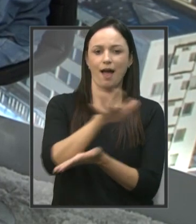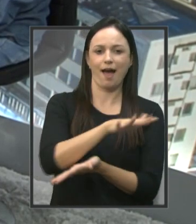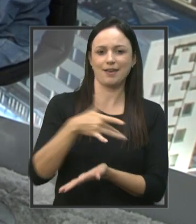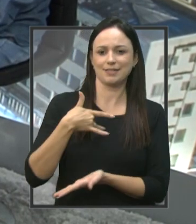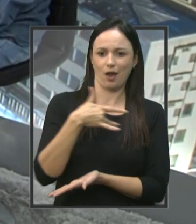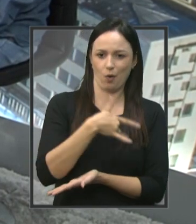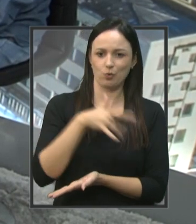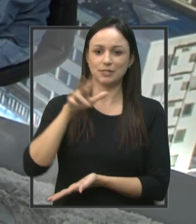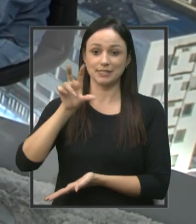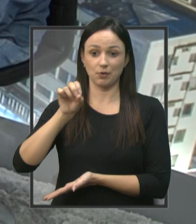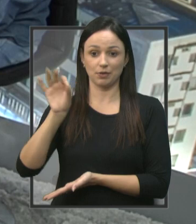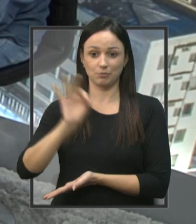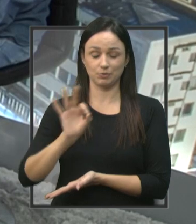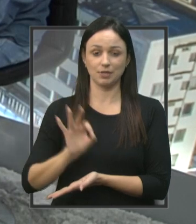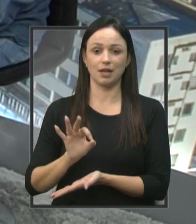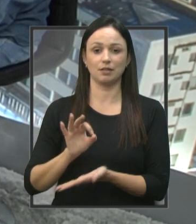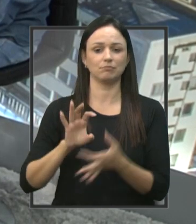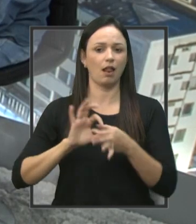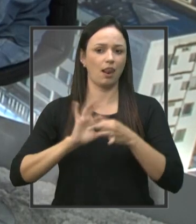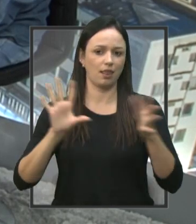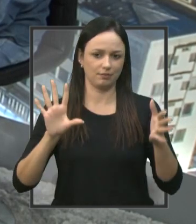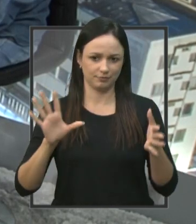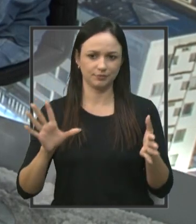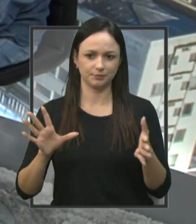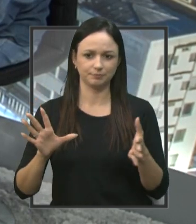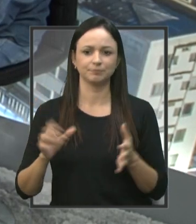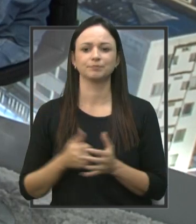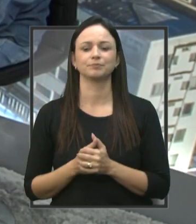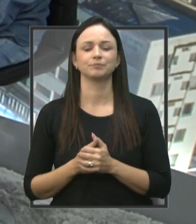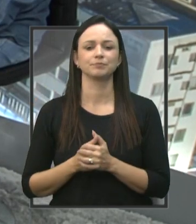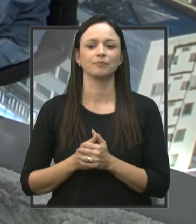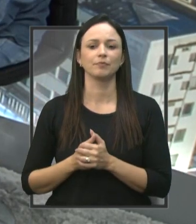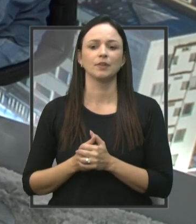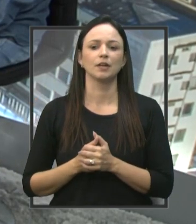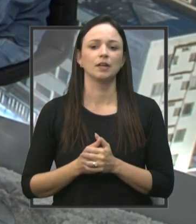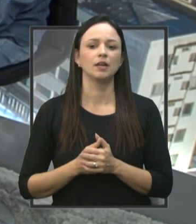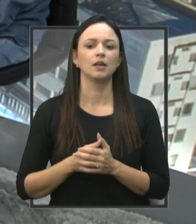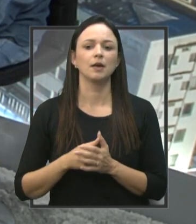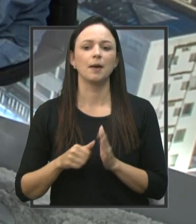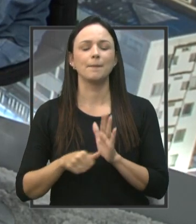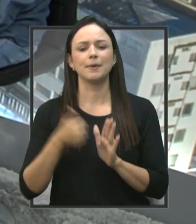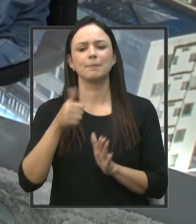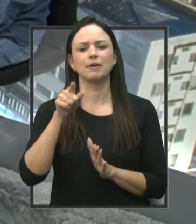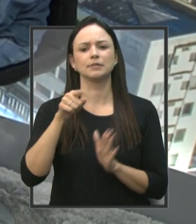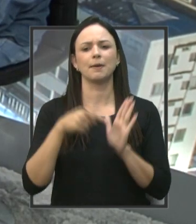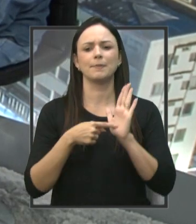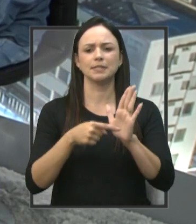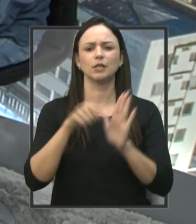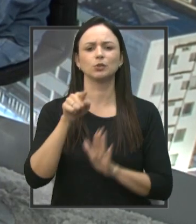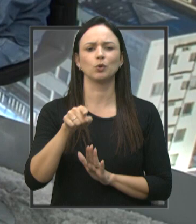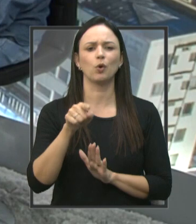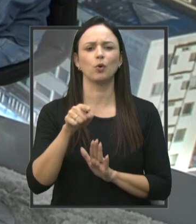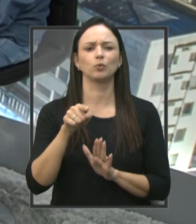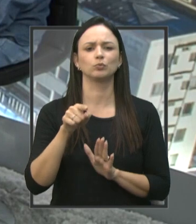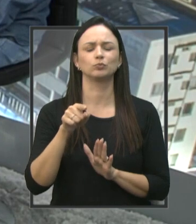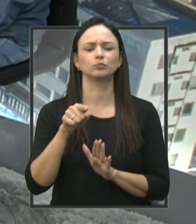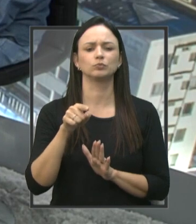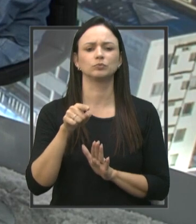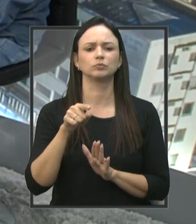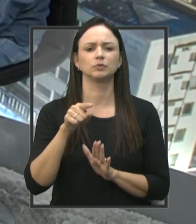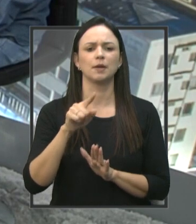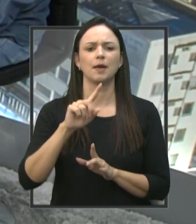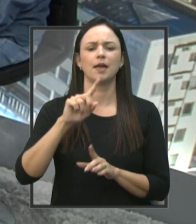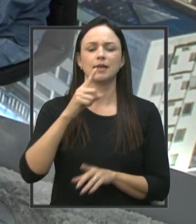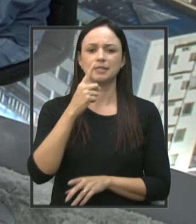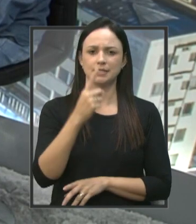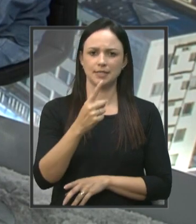e 50% de livre demanda. Sim. Começando pela primeira emenda, então, que o senhor apresentou, Paulo, que destina aí mais de